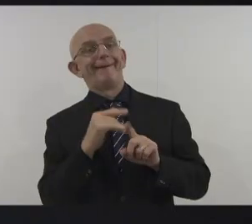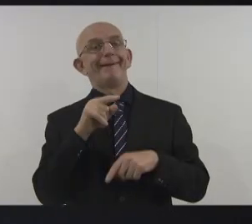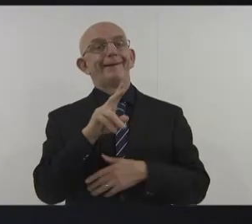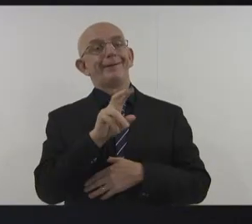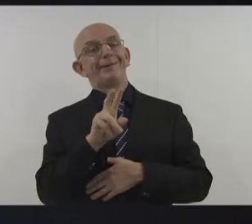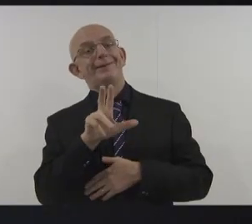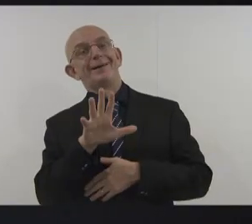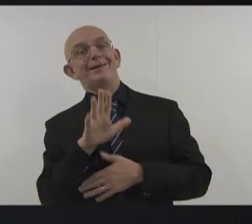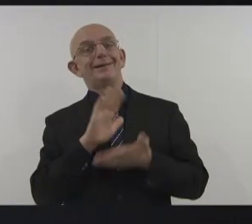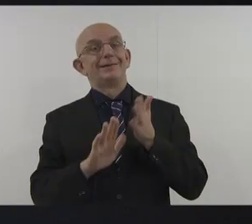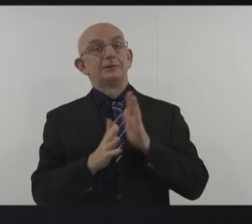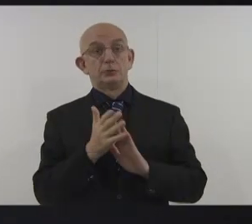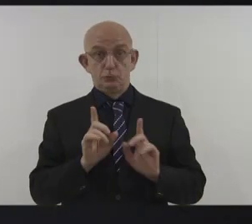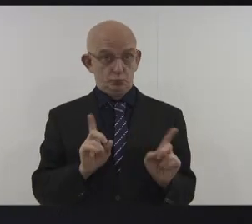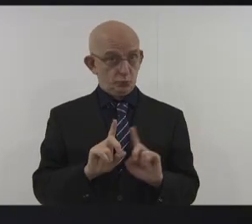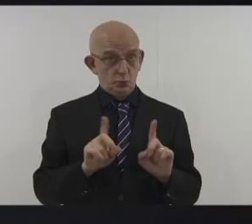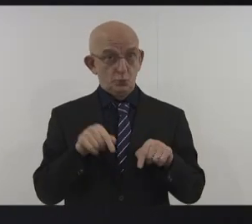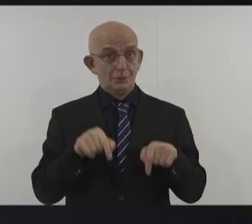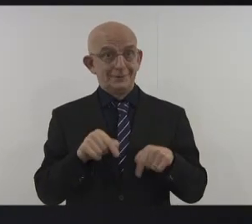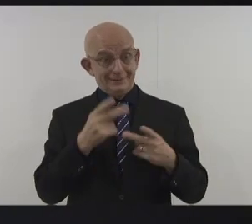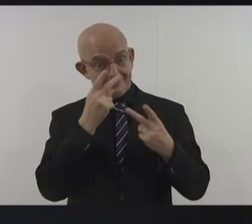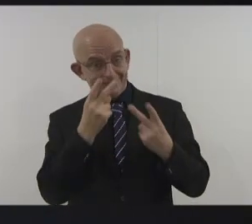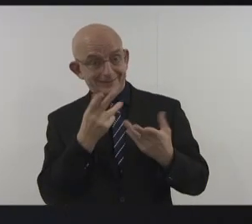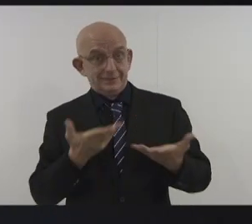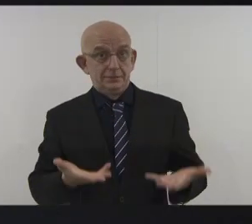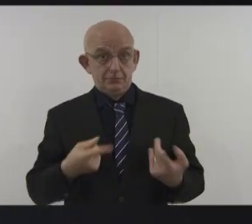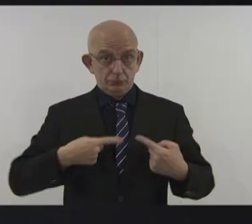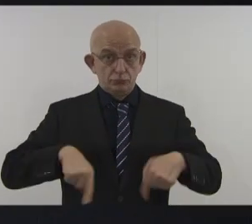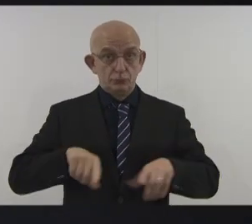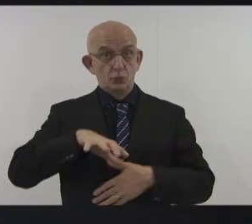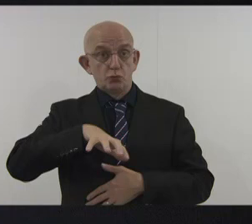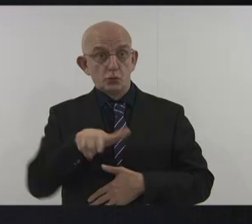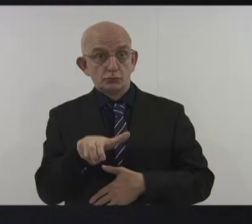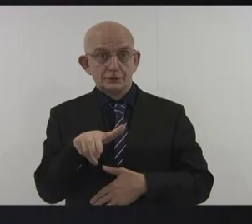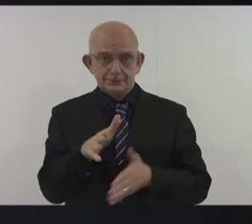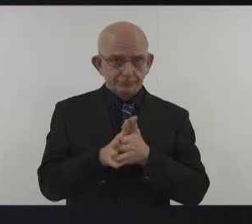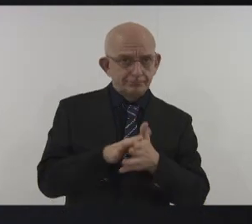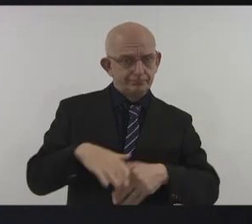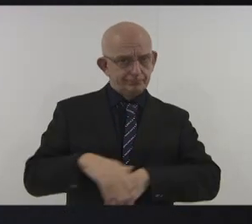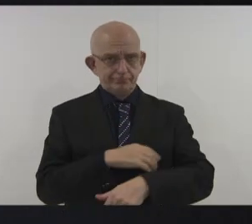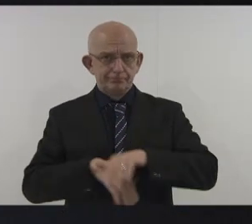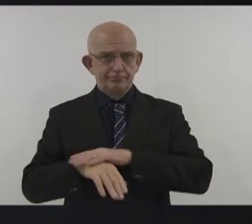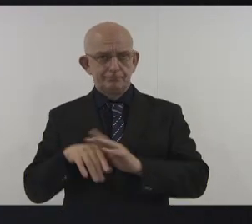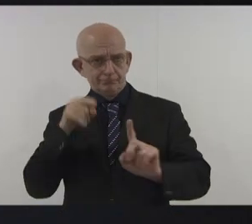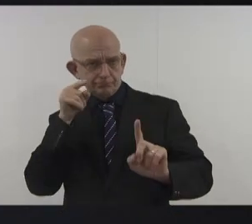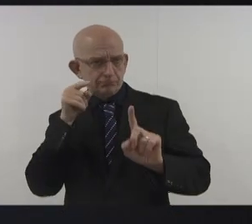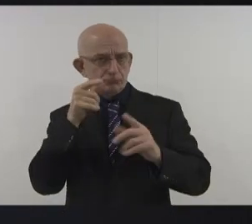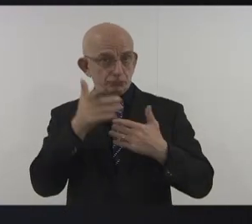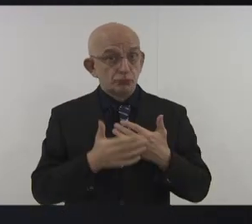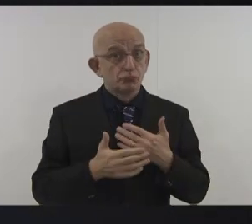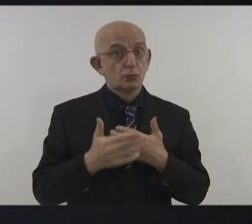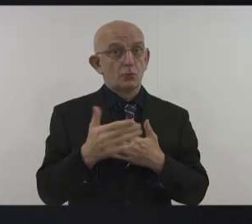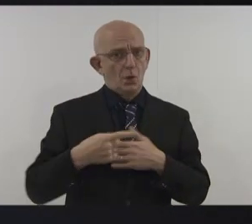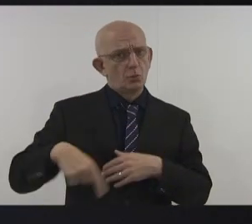e que está determinado a ser protagonista da nova economia global, com